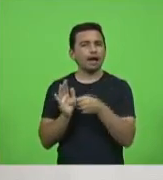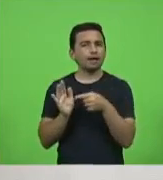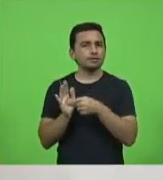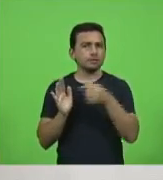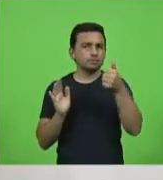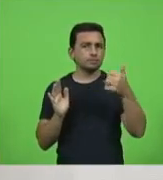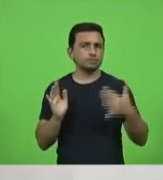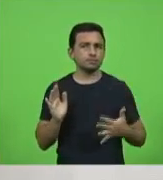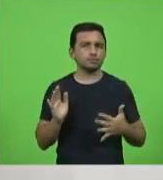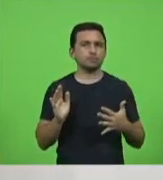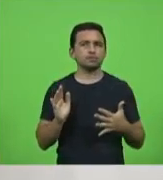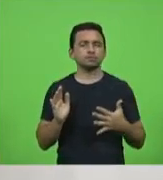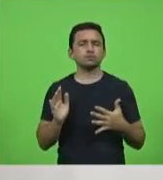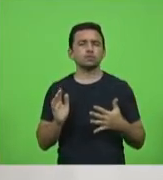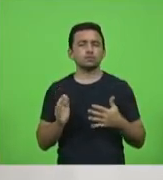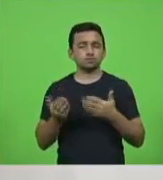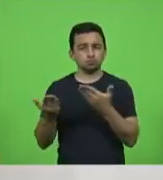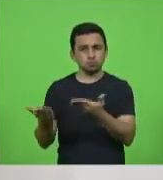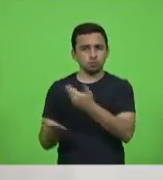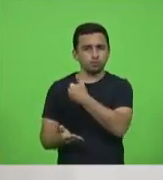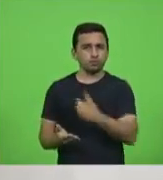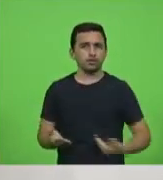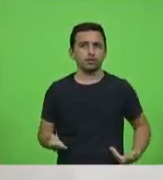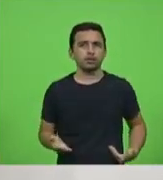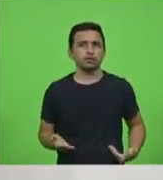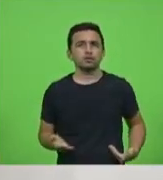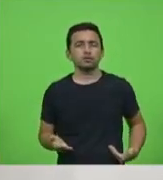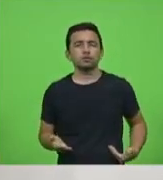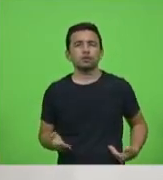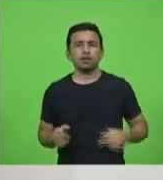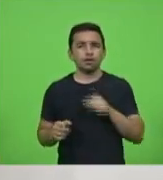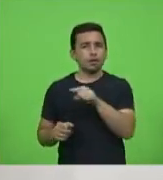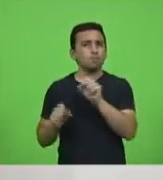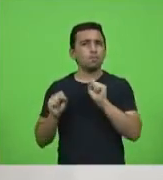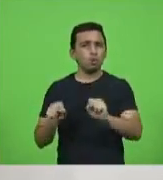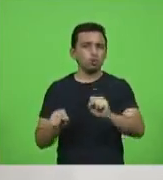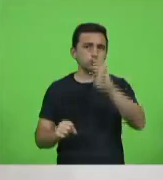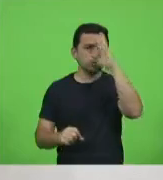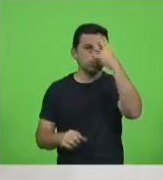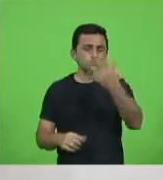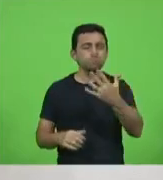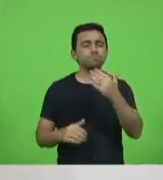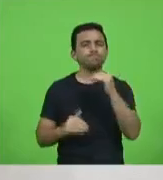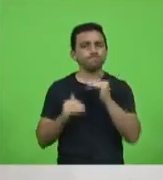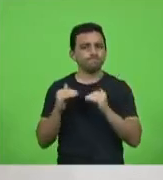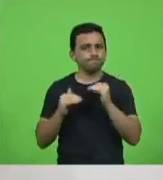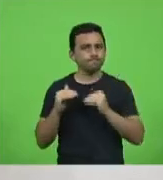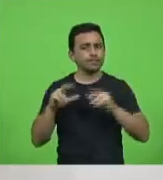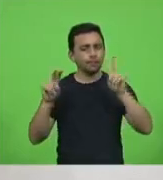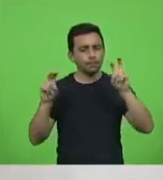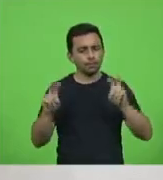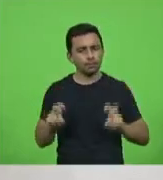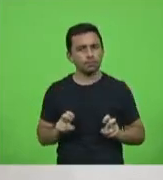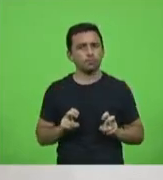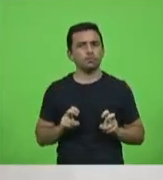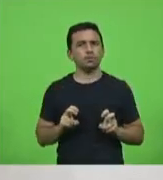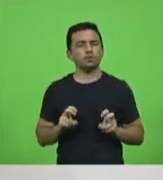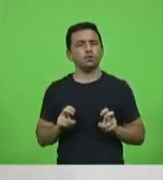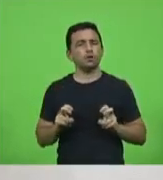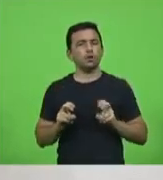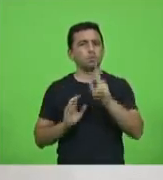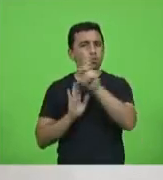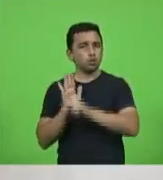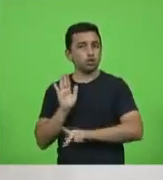ao Estado a oportunidade de resolver, de equalizar essas questões com os projetos